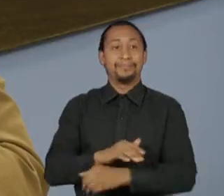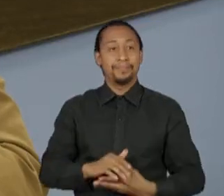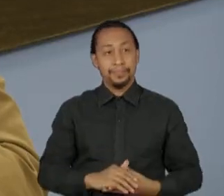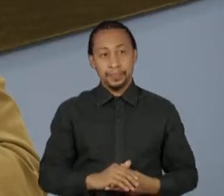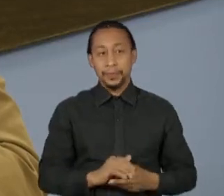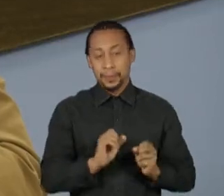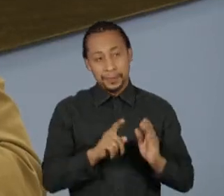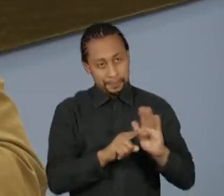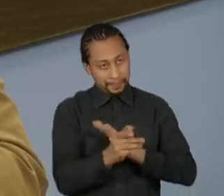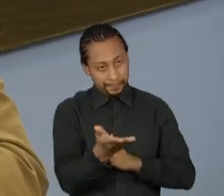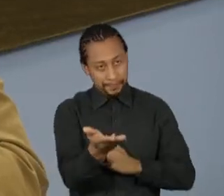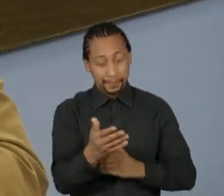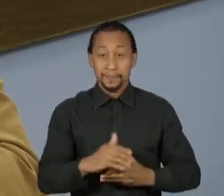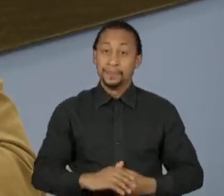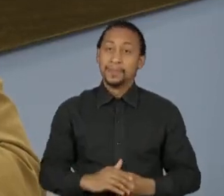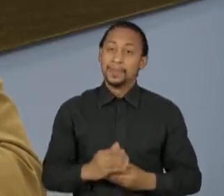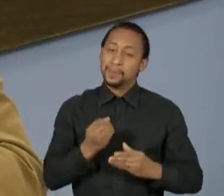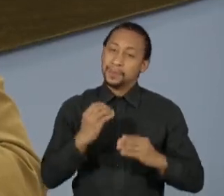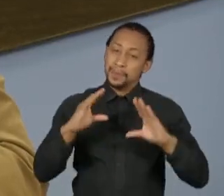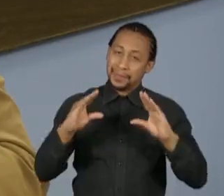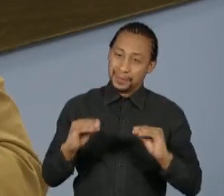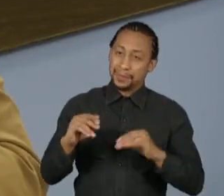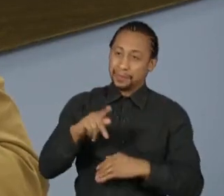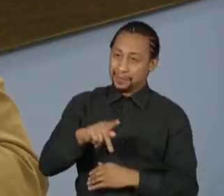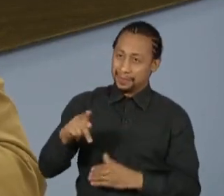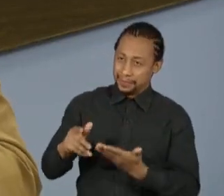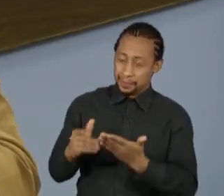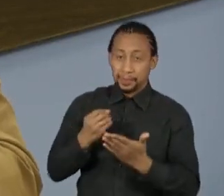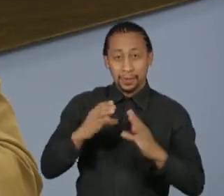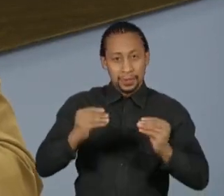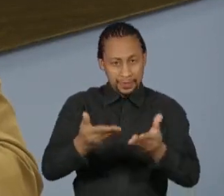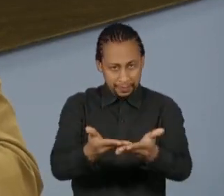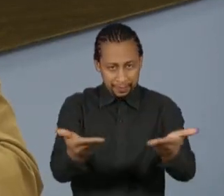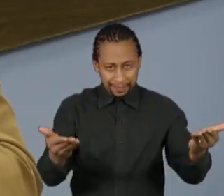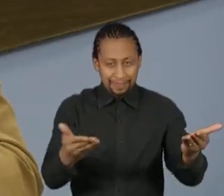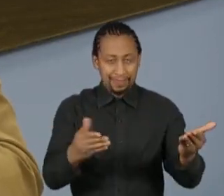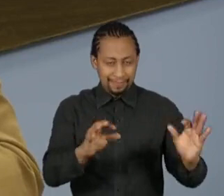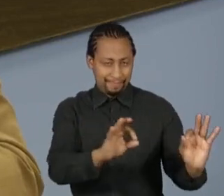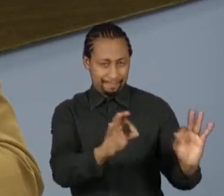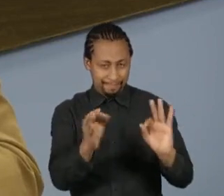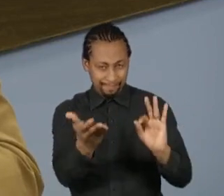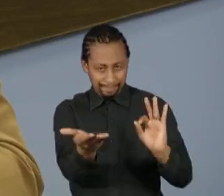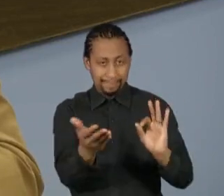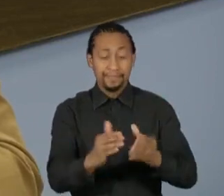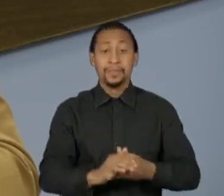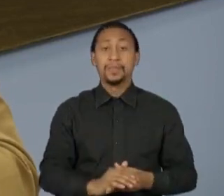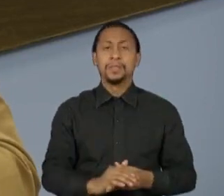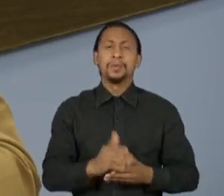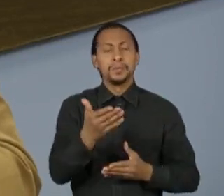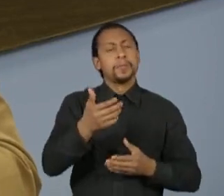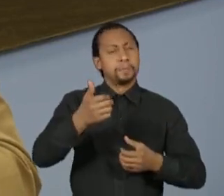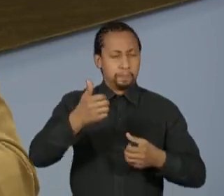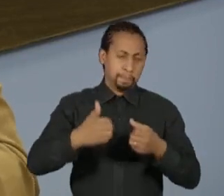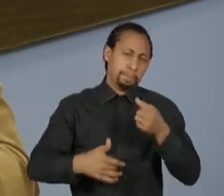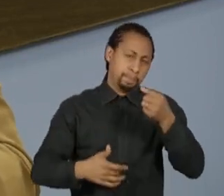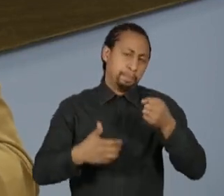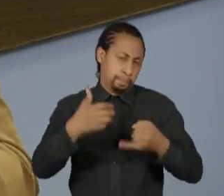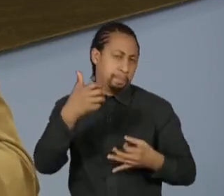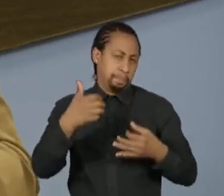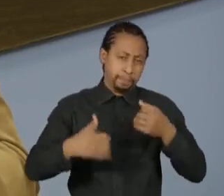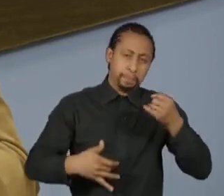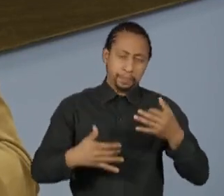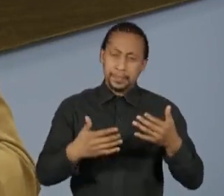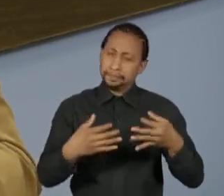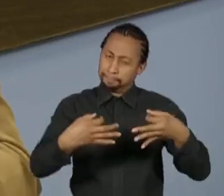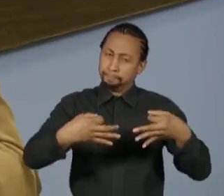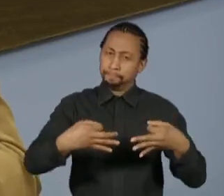Professor, boa noite. Boa noite, telespectadores. O senhor tem uma fala extremamente pertinente, que é o